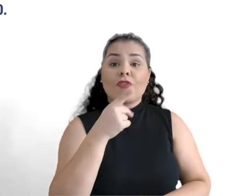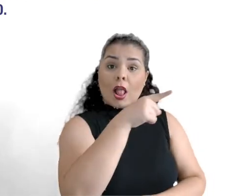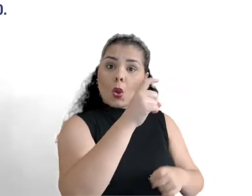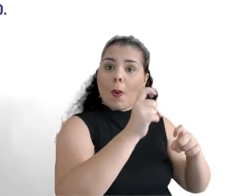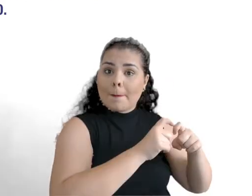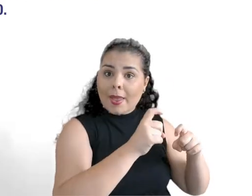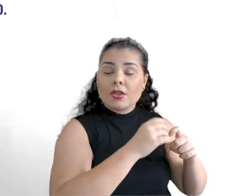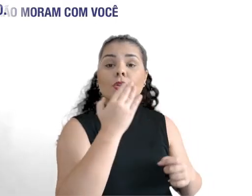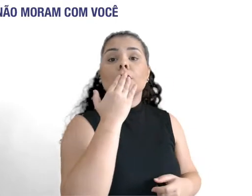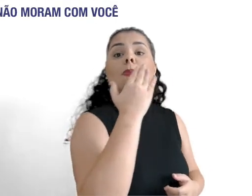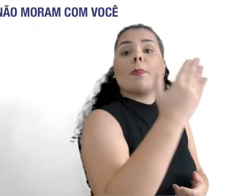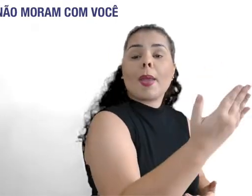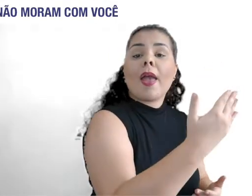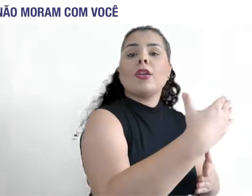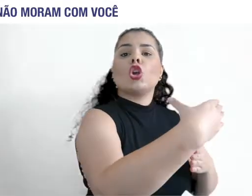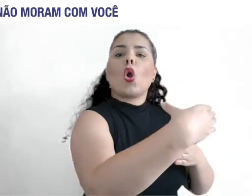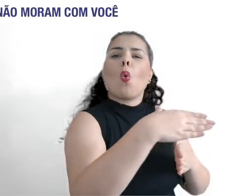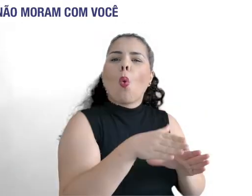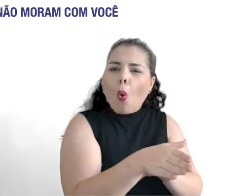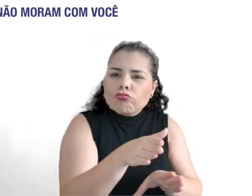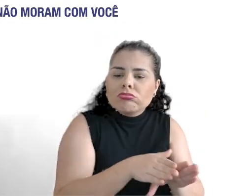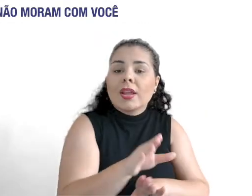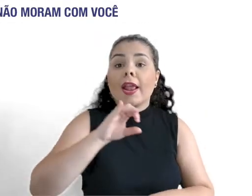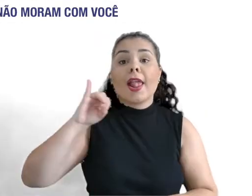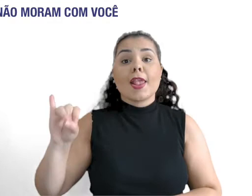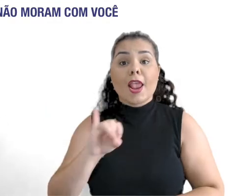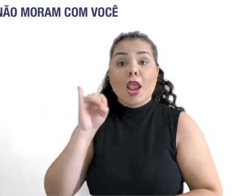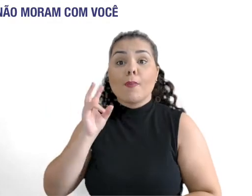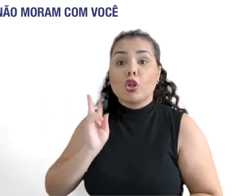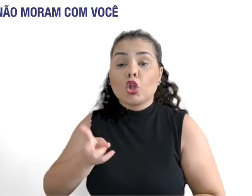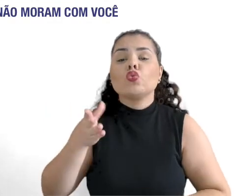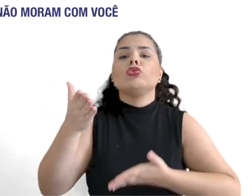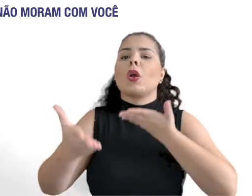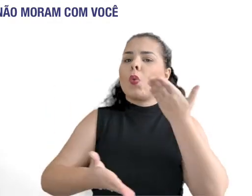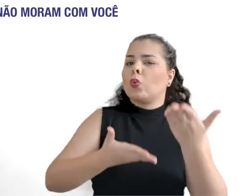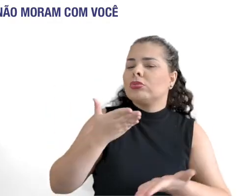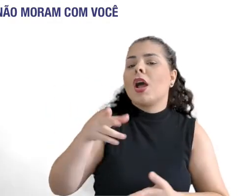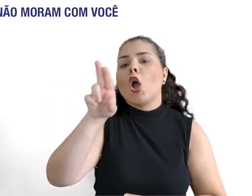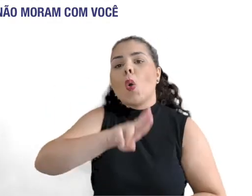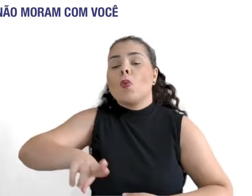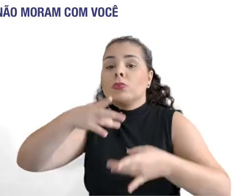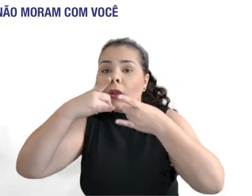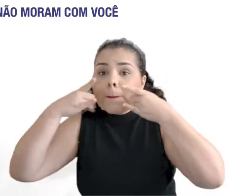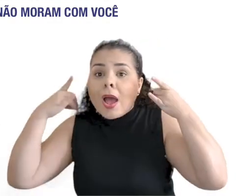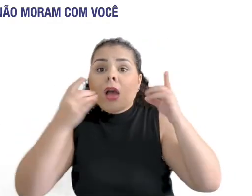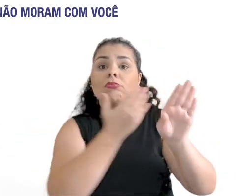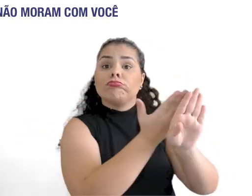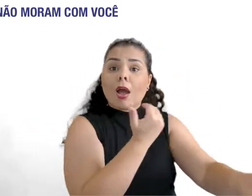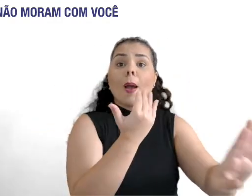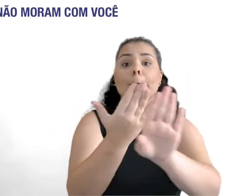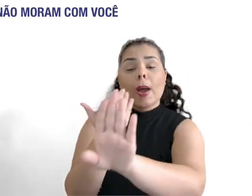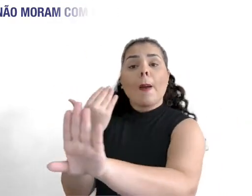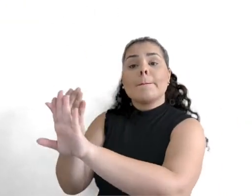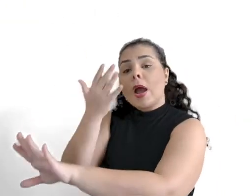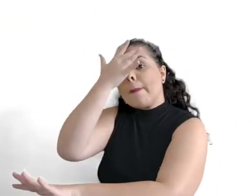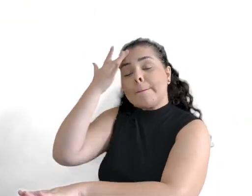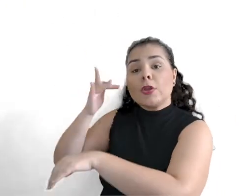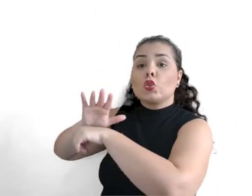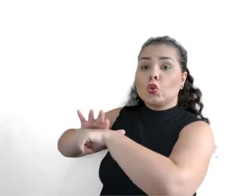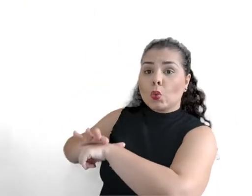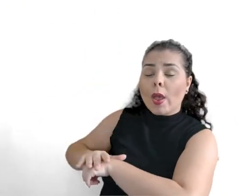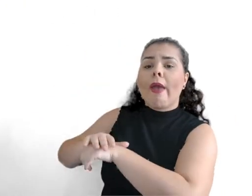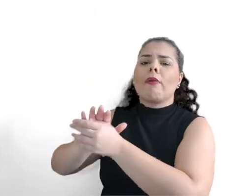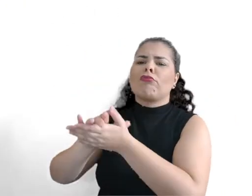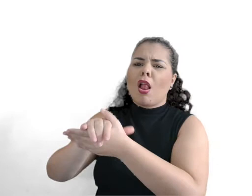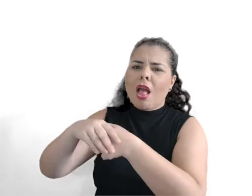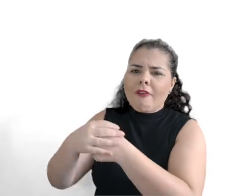médico e peça orientação. É importante continuar com os cuidados contra o coronavírus, como usar máscara, ficar longe de pessoas doentes ou que não moram com você, lavar